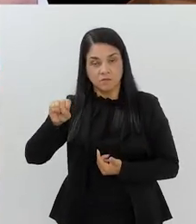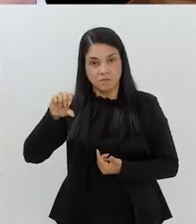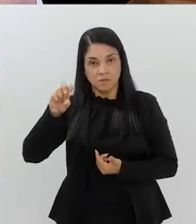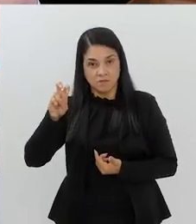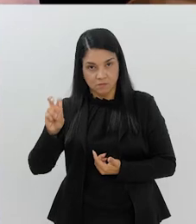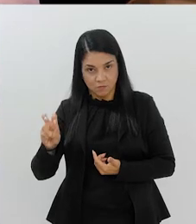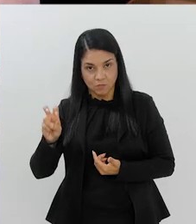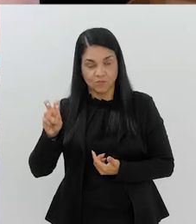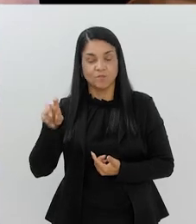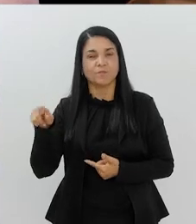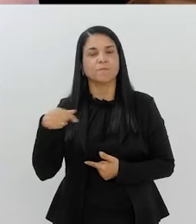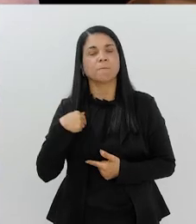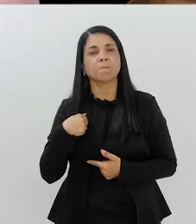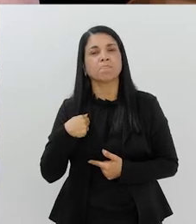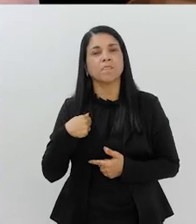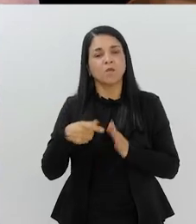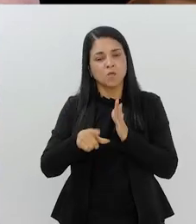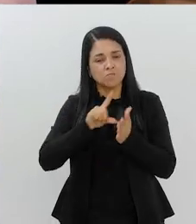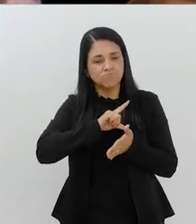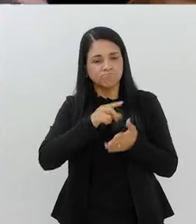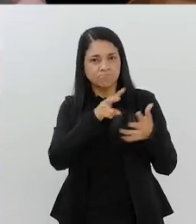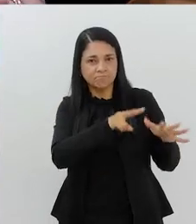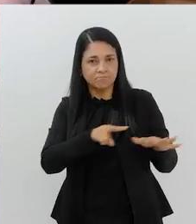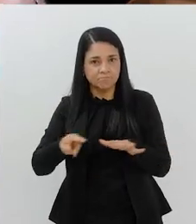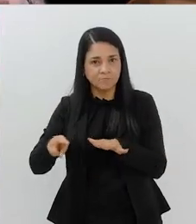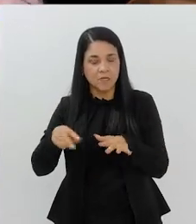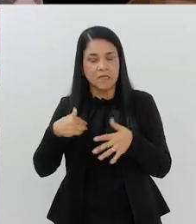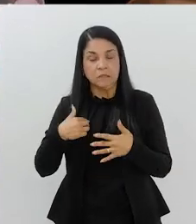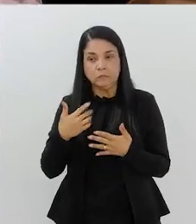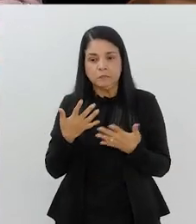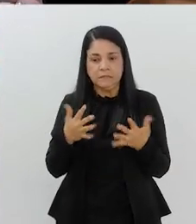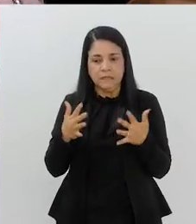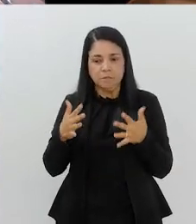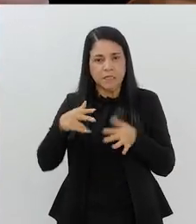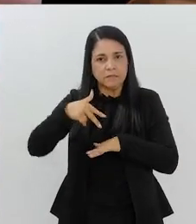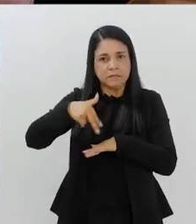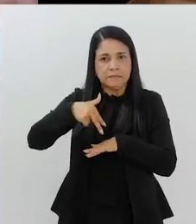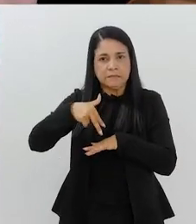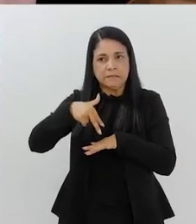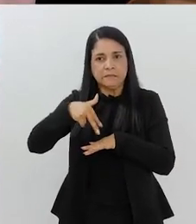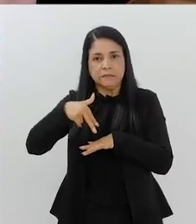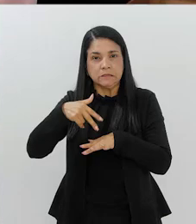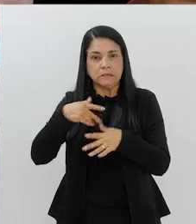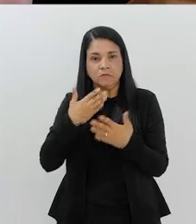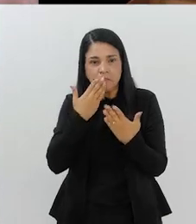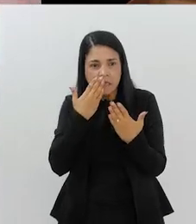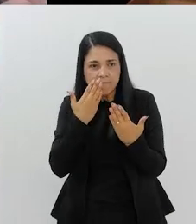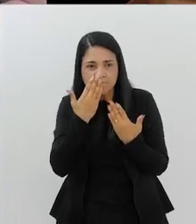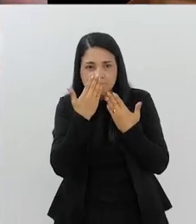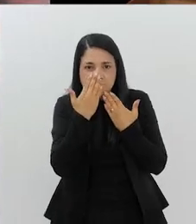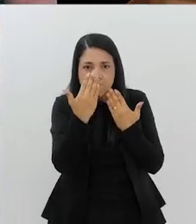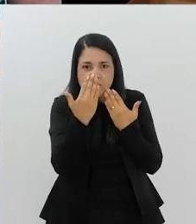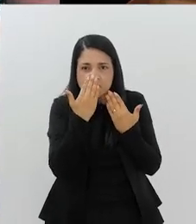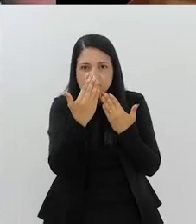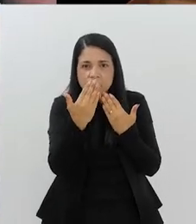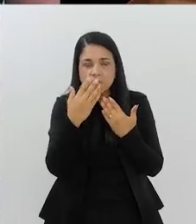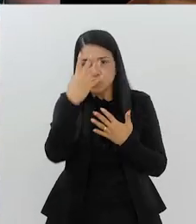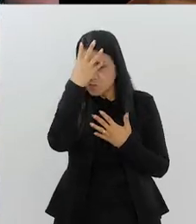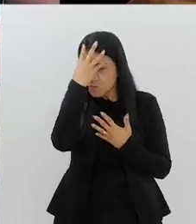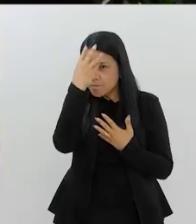E eu, uma semana antes, Rui, minhas pernas tremiam, porque eu digo, caramba, eu vou estar assim.